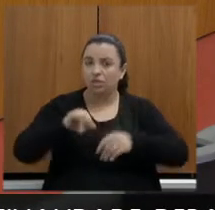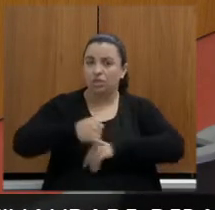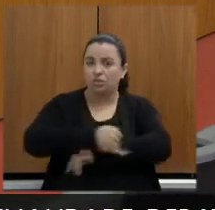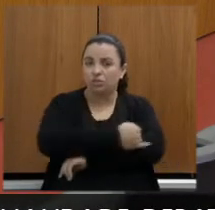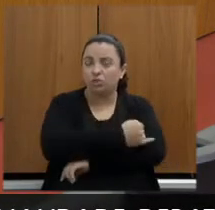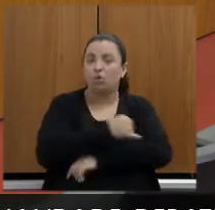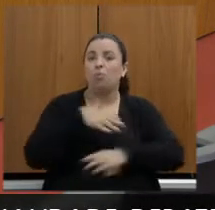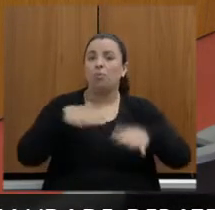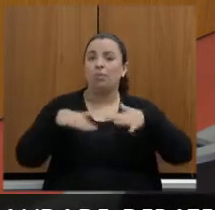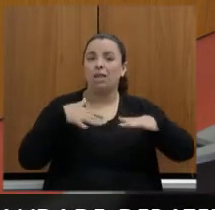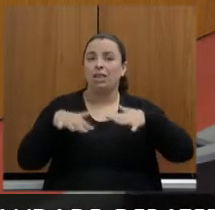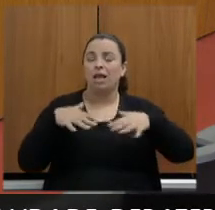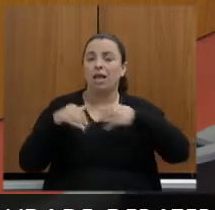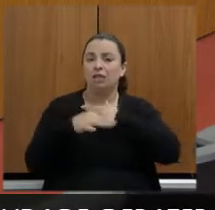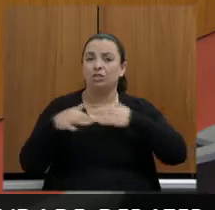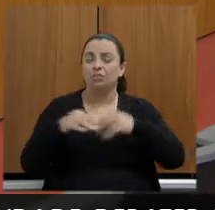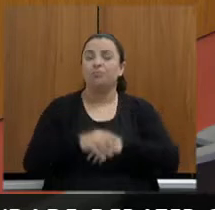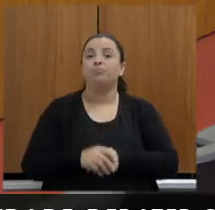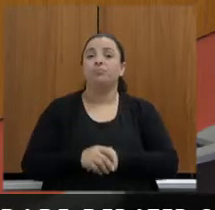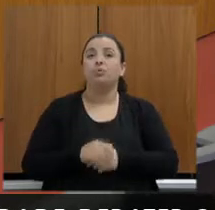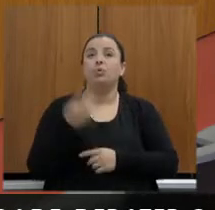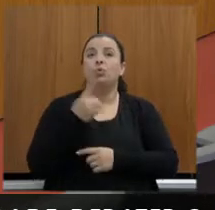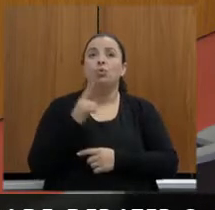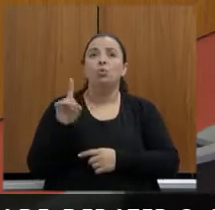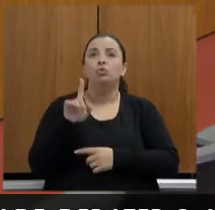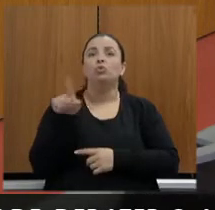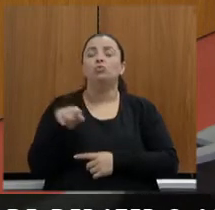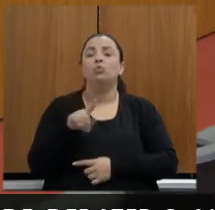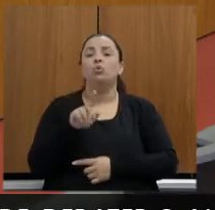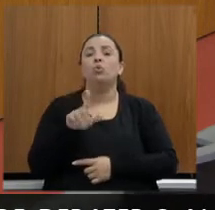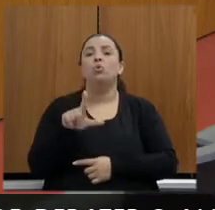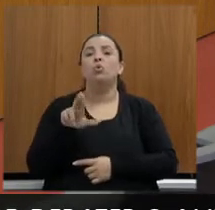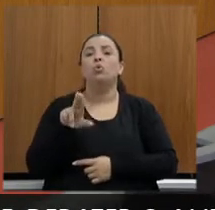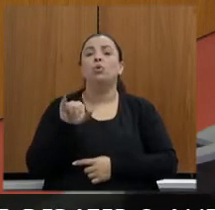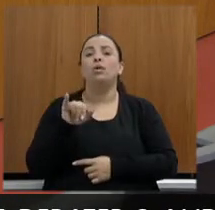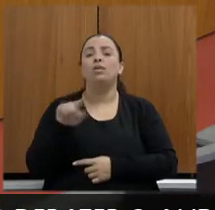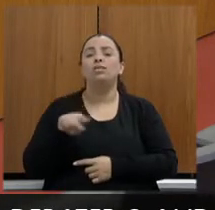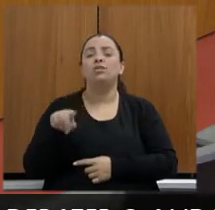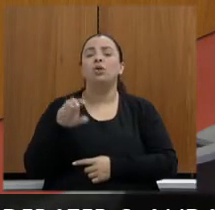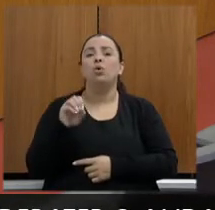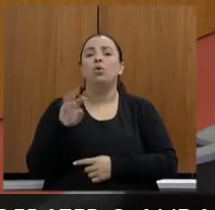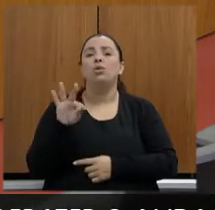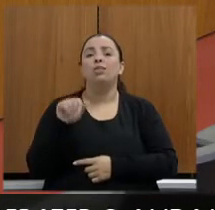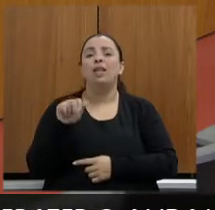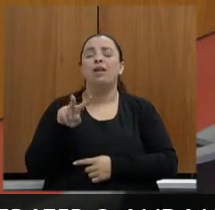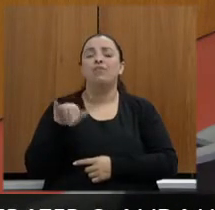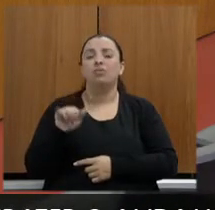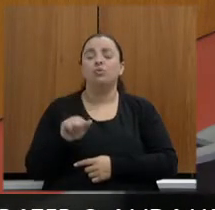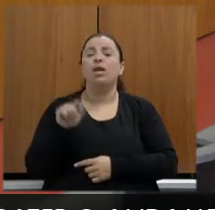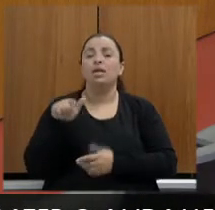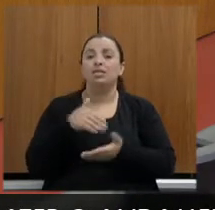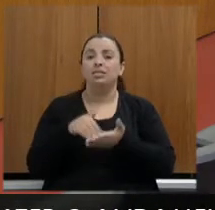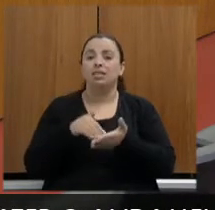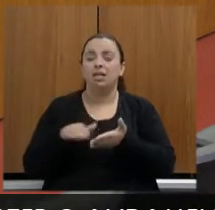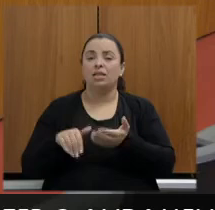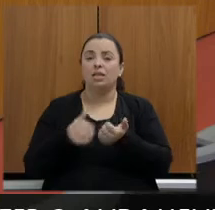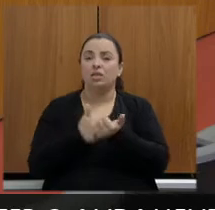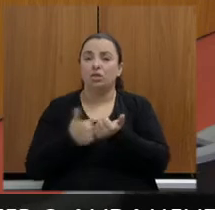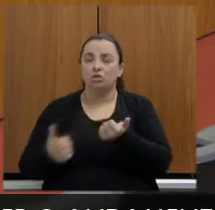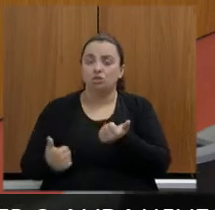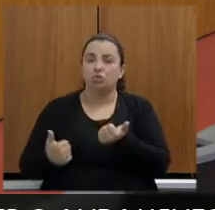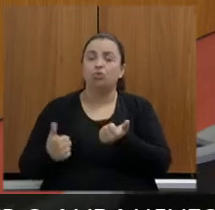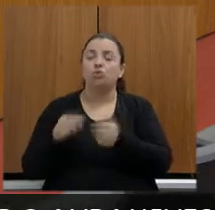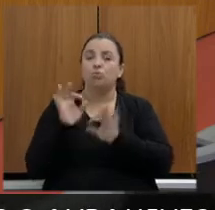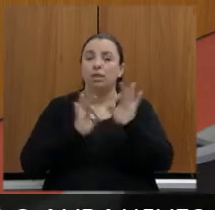último, Luiz Otávio Milagres de Assis, secretário adjunto da Secretaria de Estado Adjunta de Planejamento e Gestão,